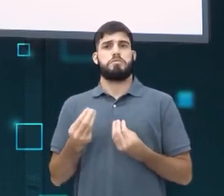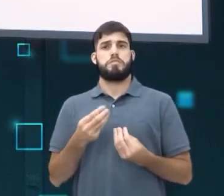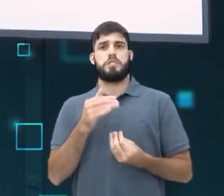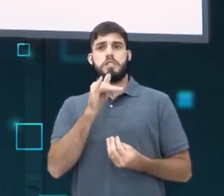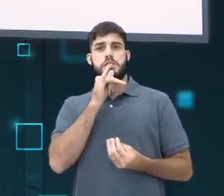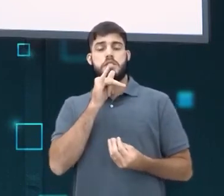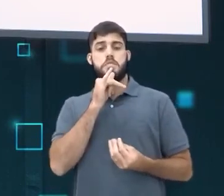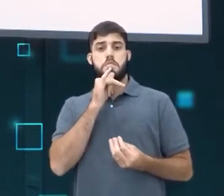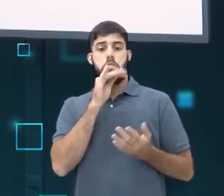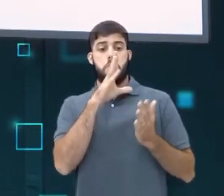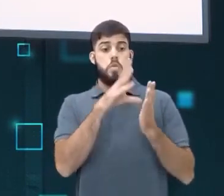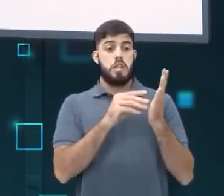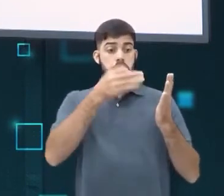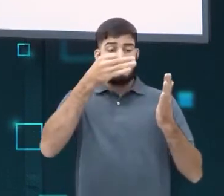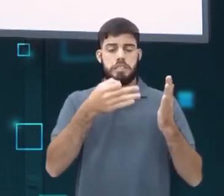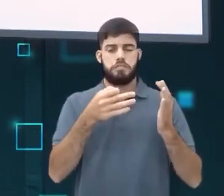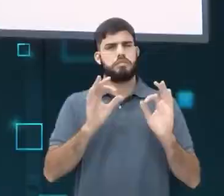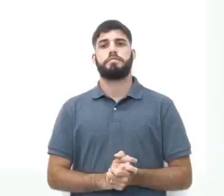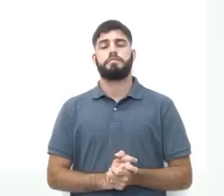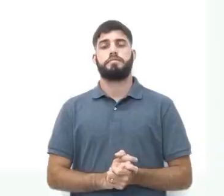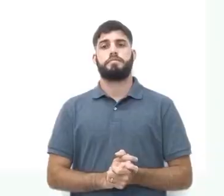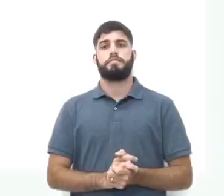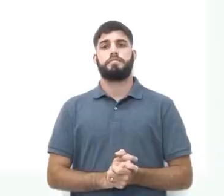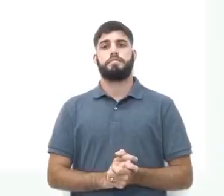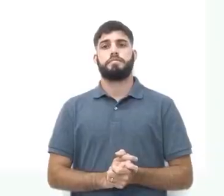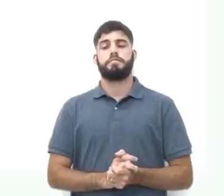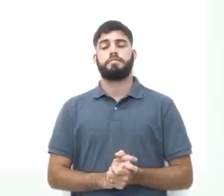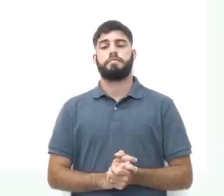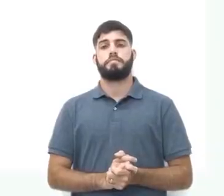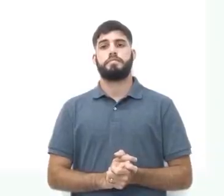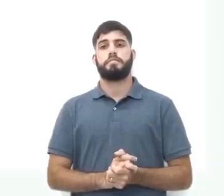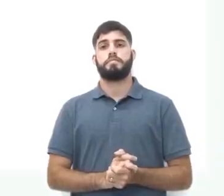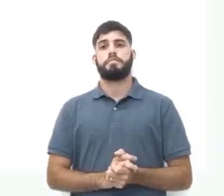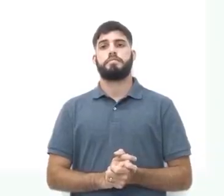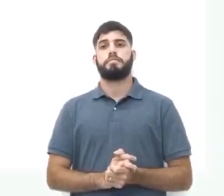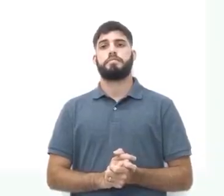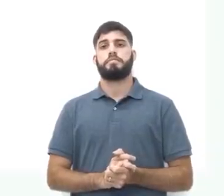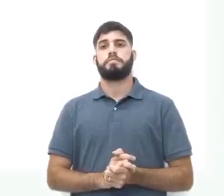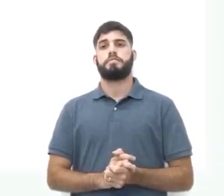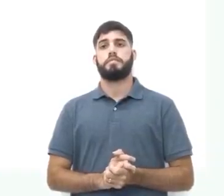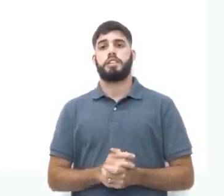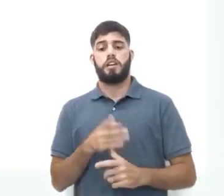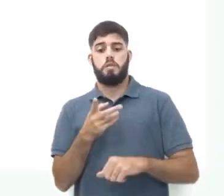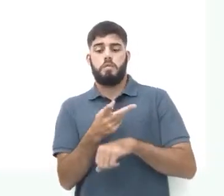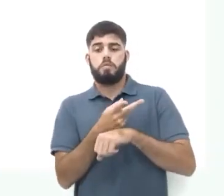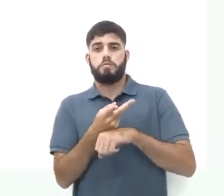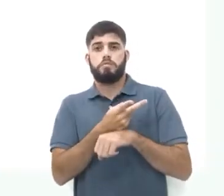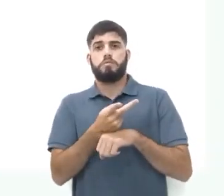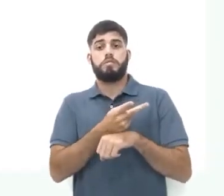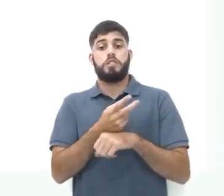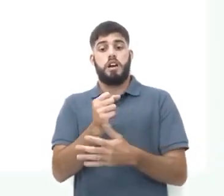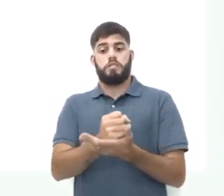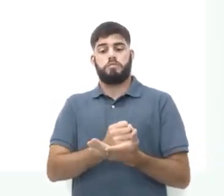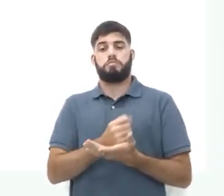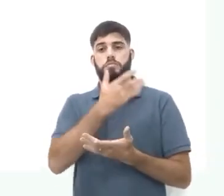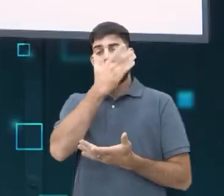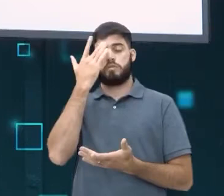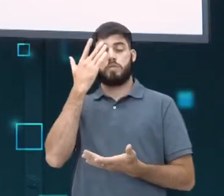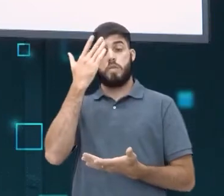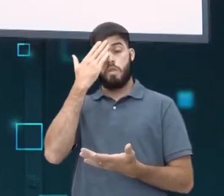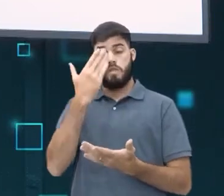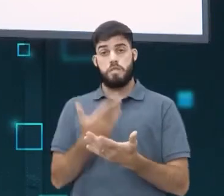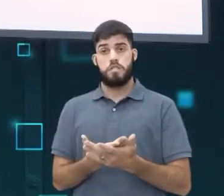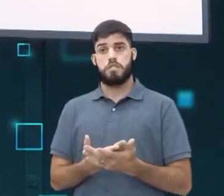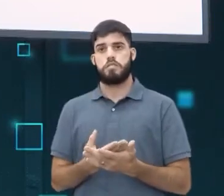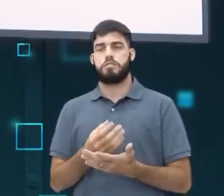padrões existem para ser quebrados. Busque ajuda com alguém que confia. Caso você não tenha